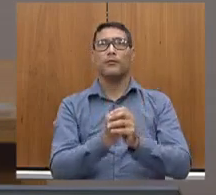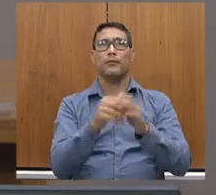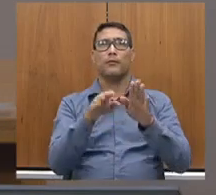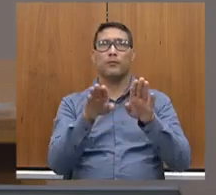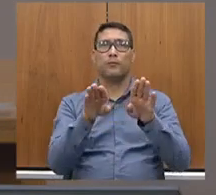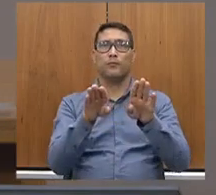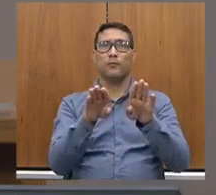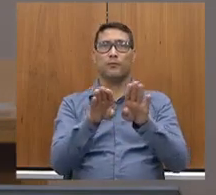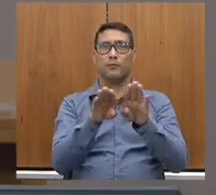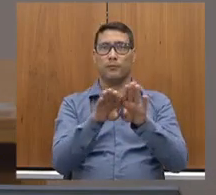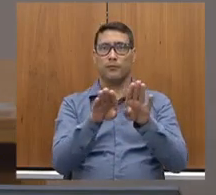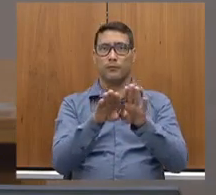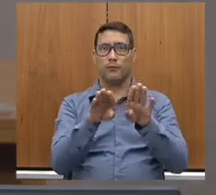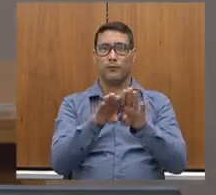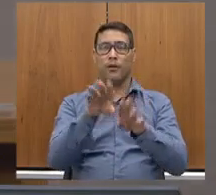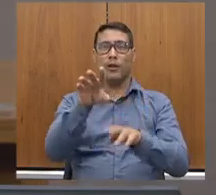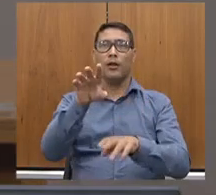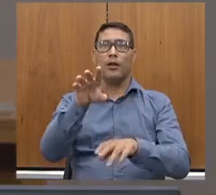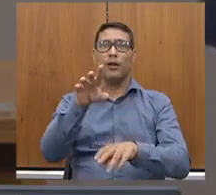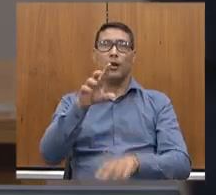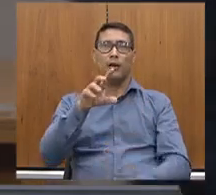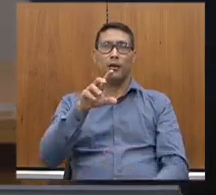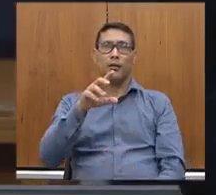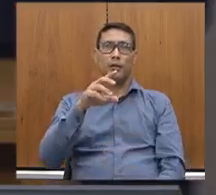o doutor Marco Tullio,